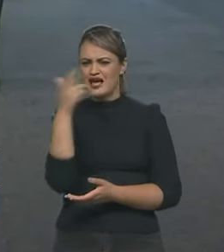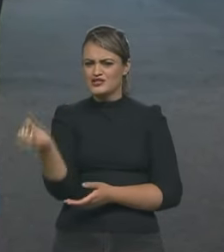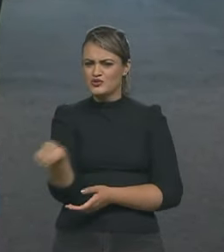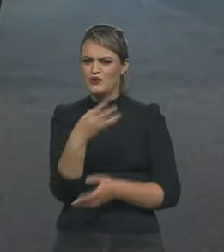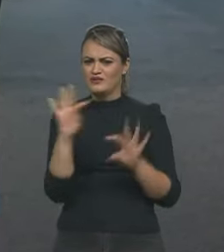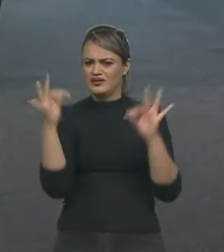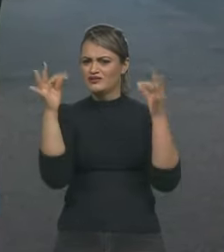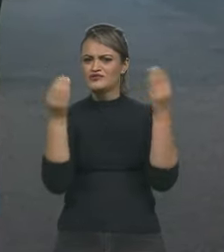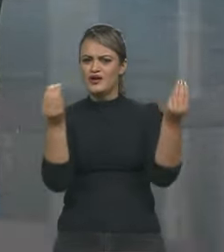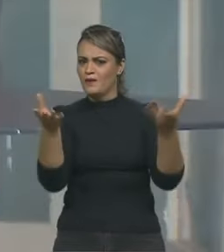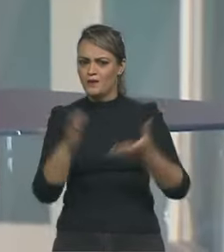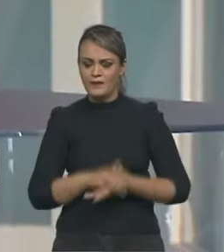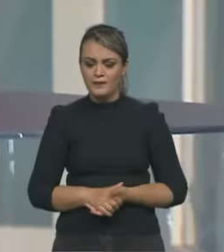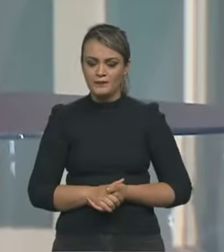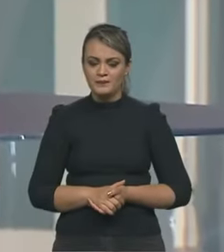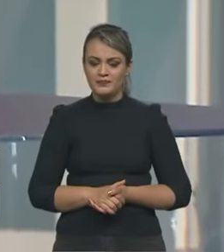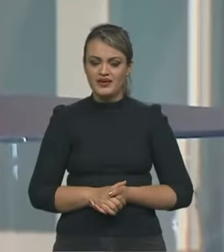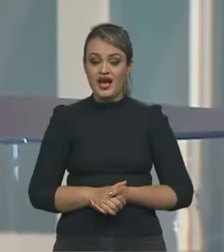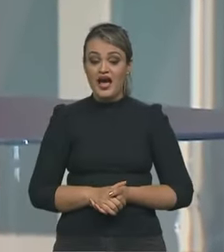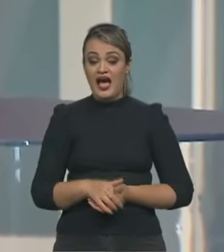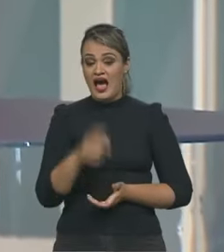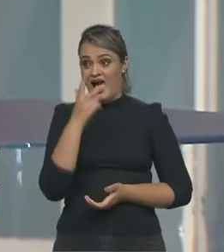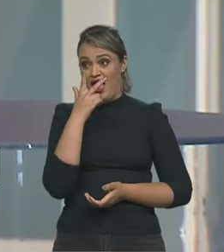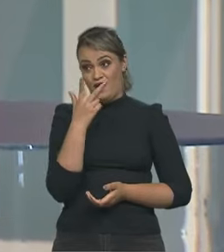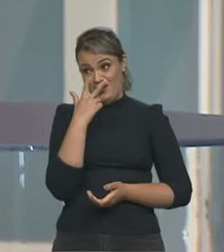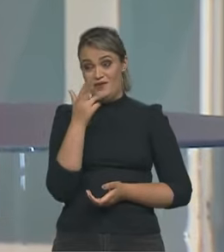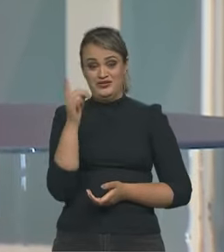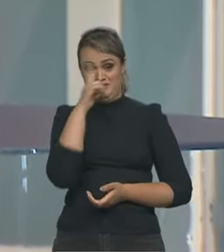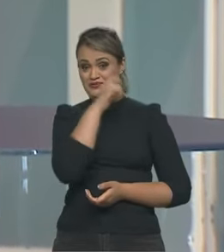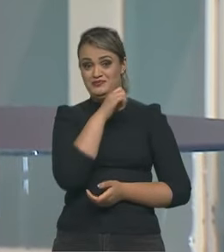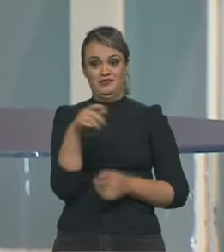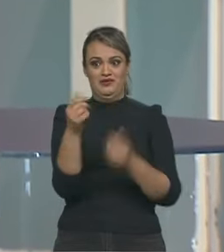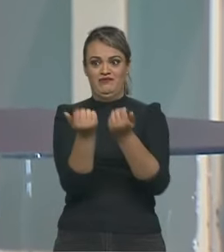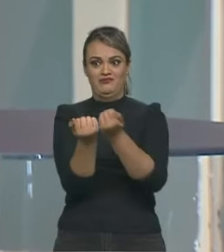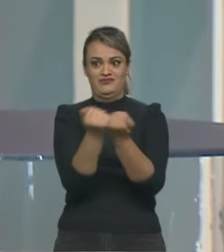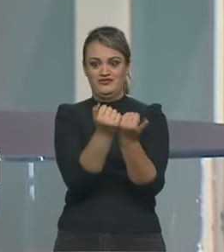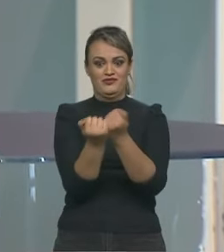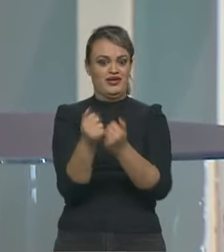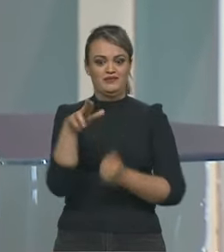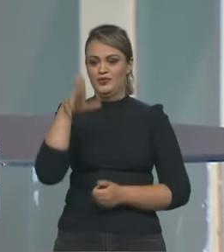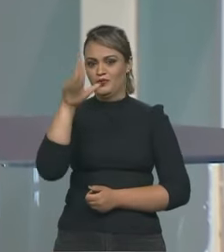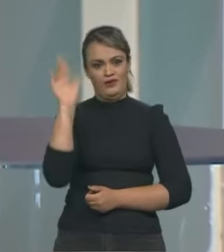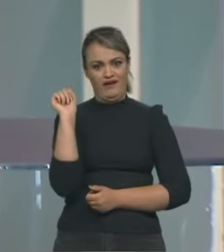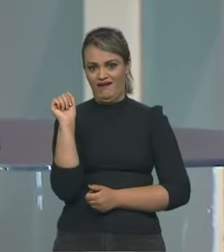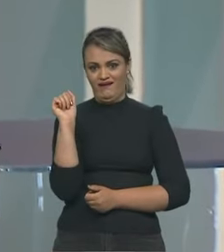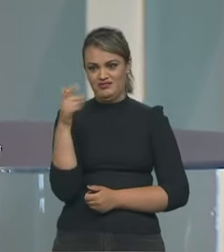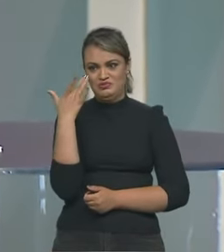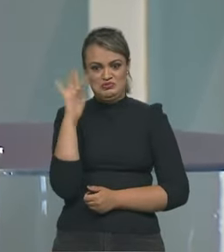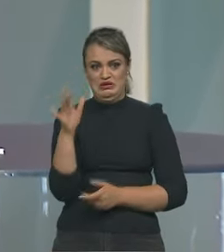Olha, é bem difícil, porque eu acho que eu nunca sentei num simulador. Não sei nem como é que é.